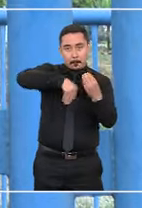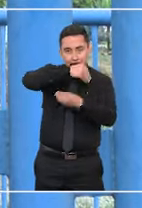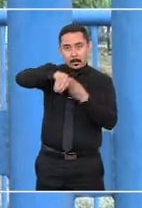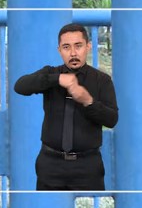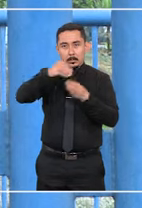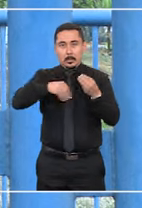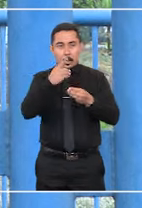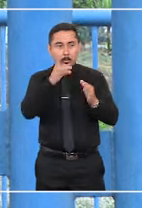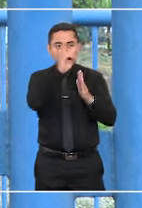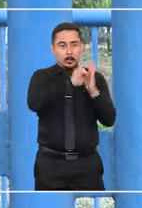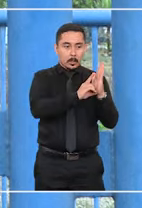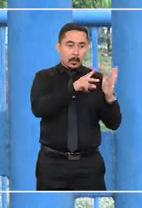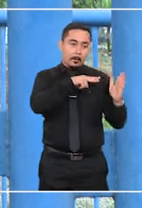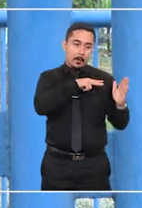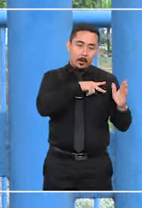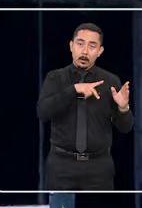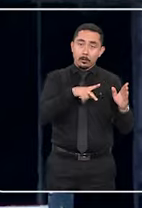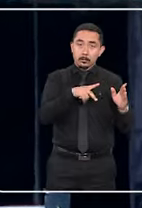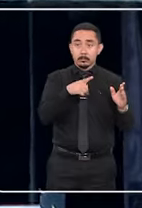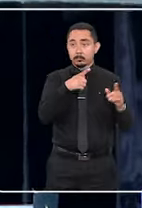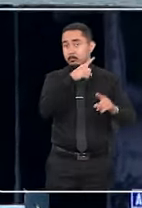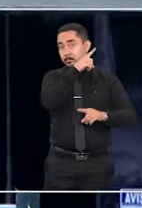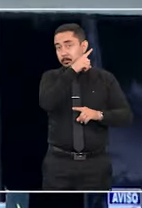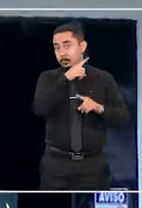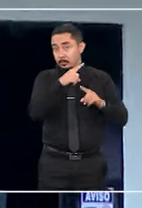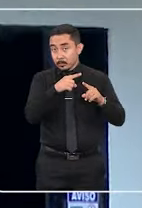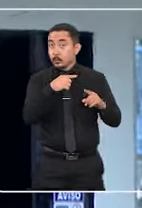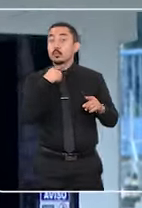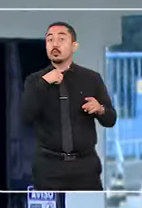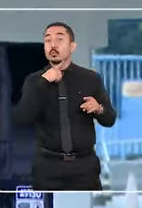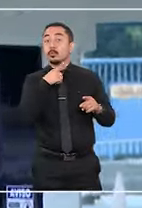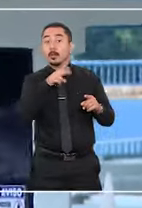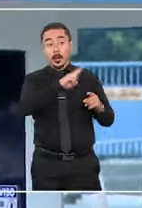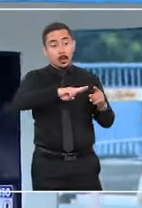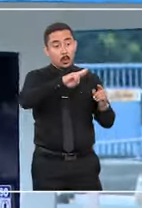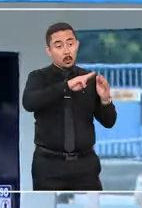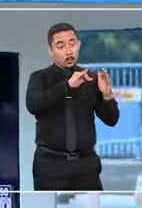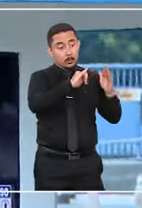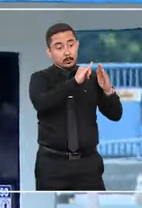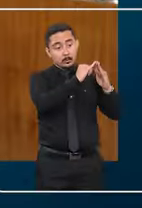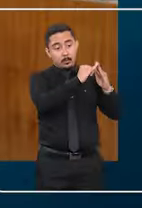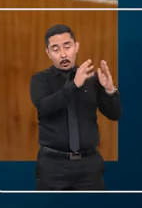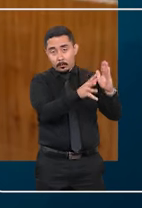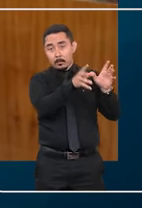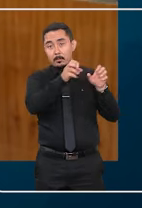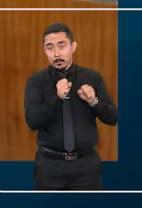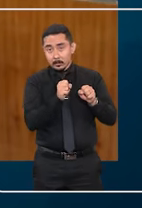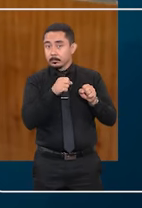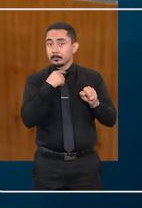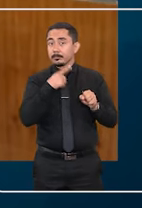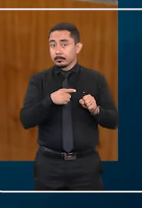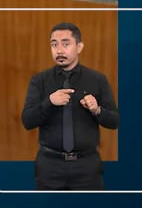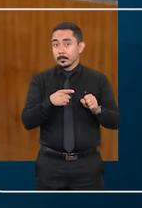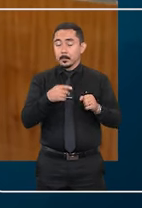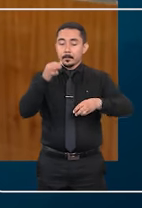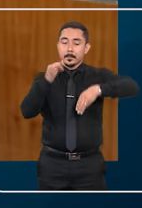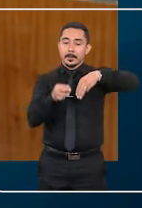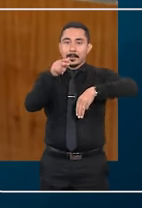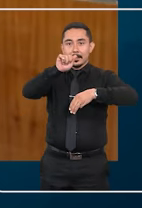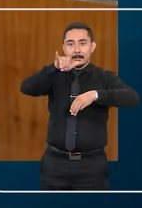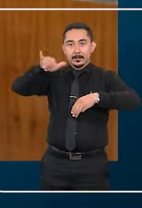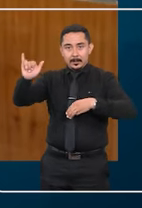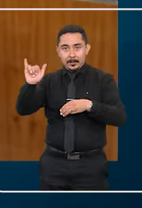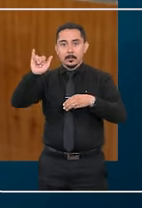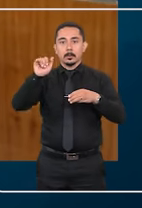submetida ao regime de direito privado, nada impediria o reconhecimento da uso capião. A ministra Nancy Andrigui, relatora do